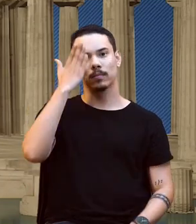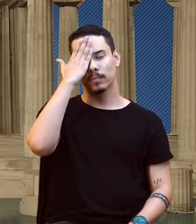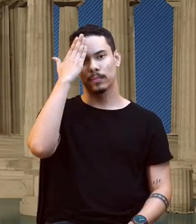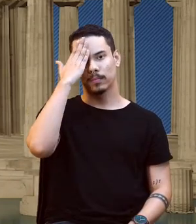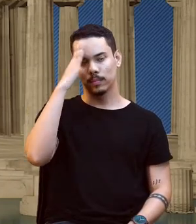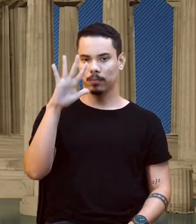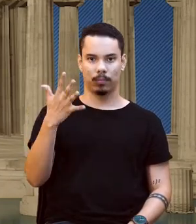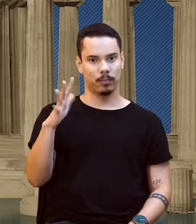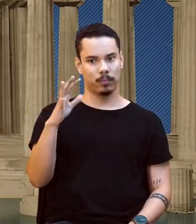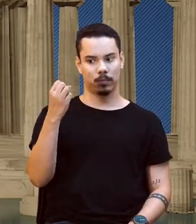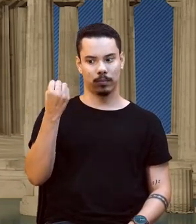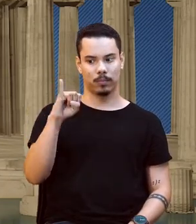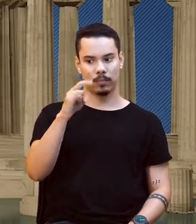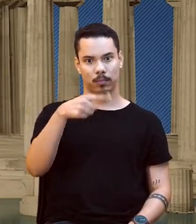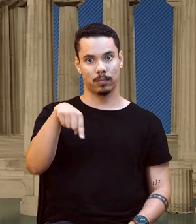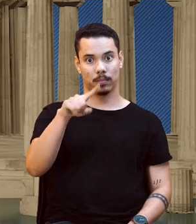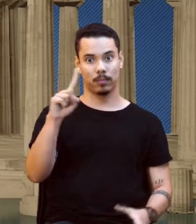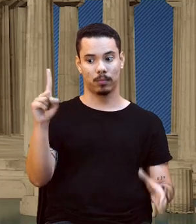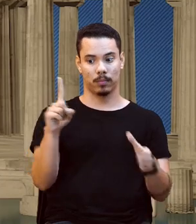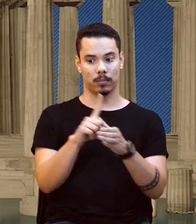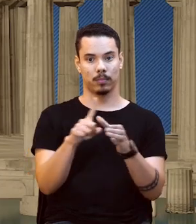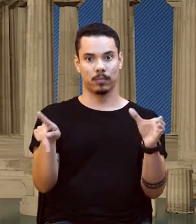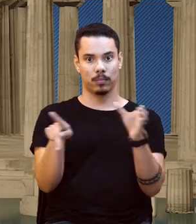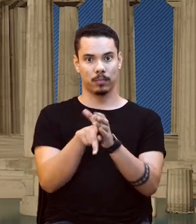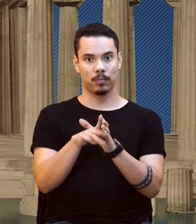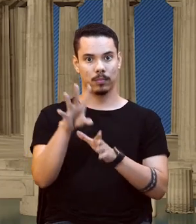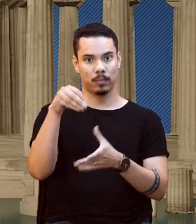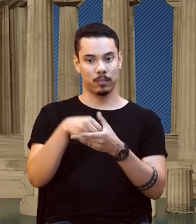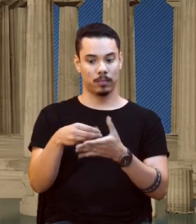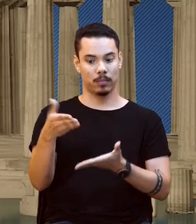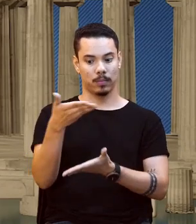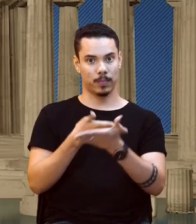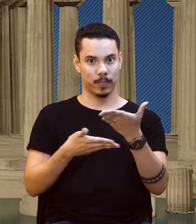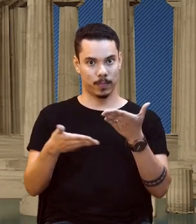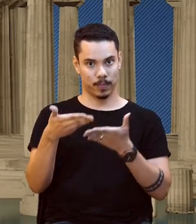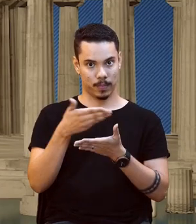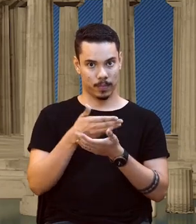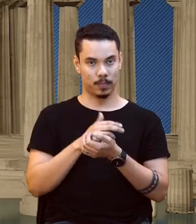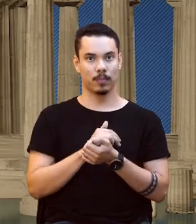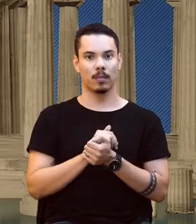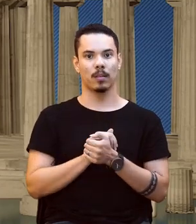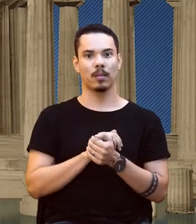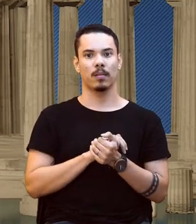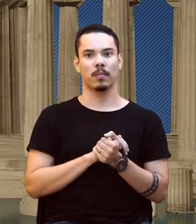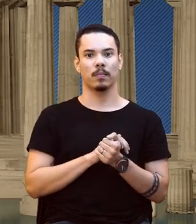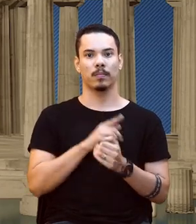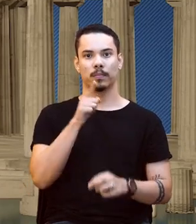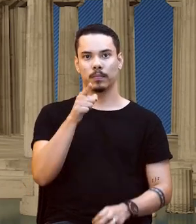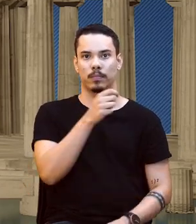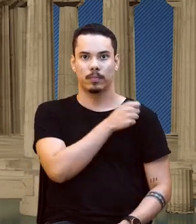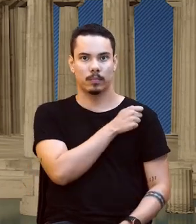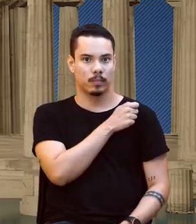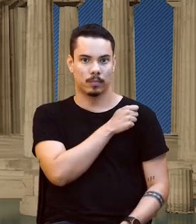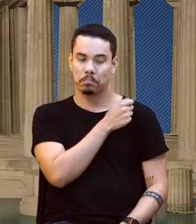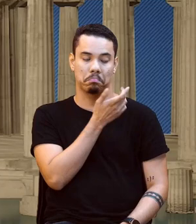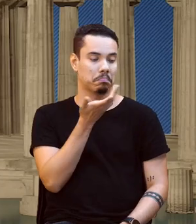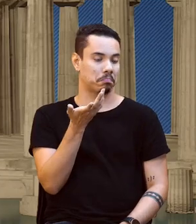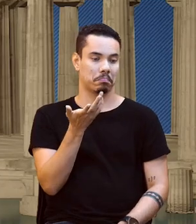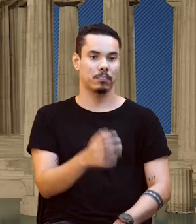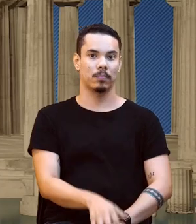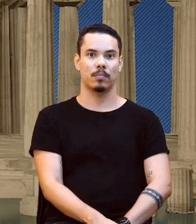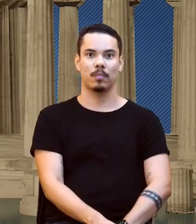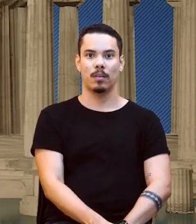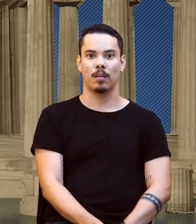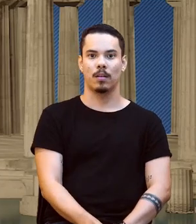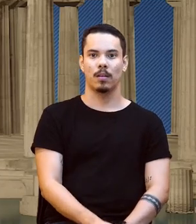se vocês fazem parte do meu ambiente, se vocês se interagem. Você, estudante, homem, ou estudante, né? Menino,